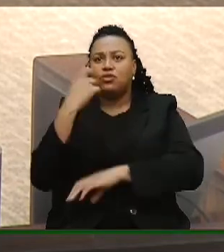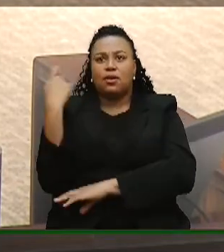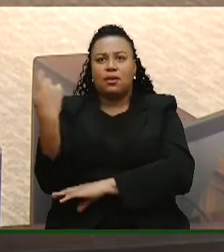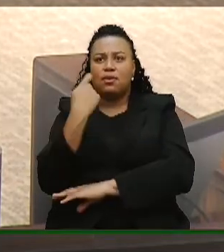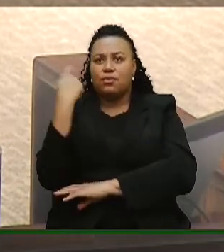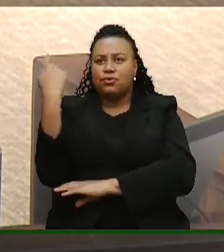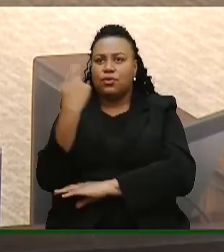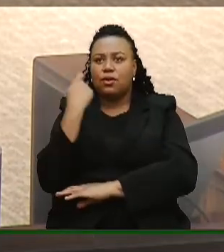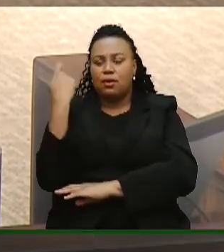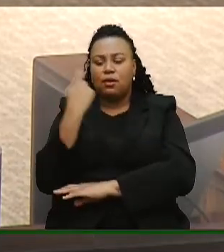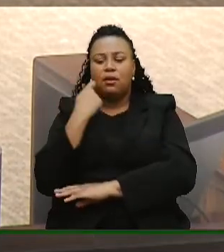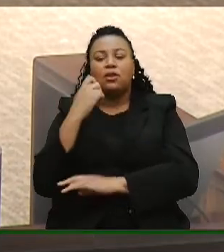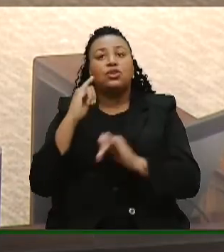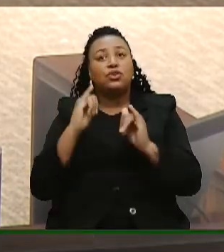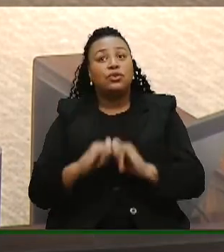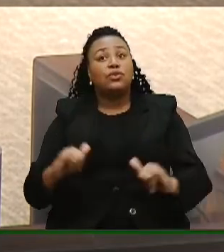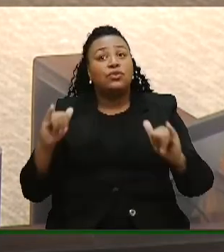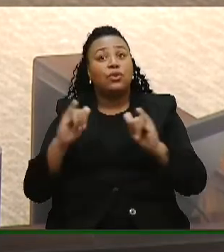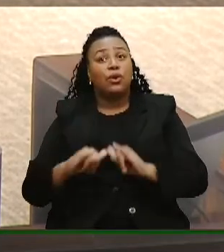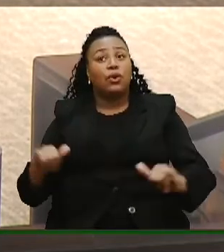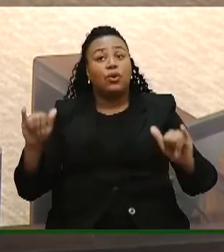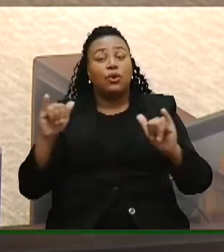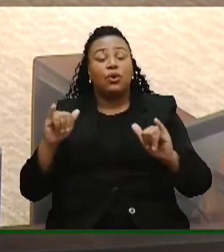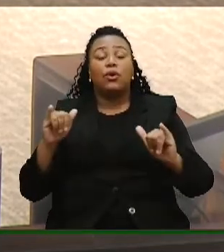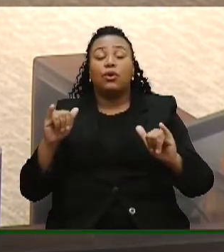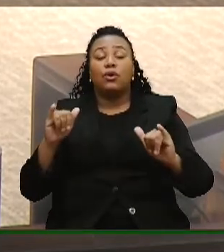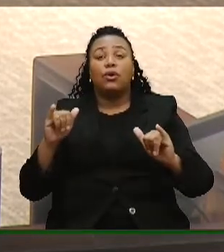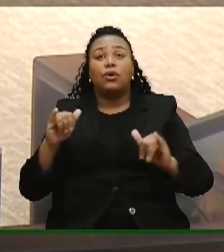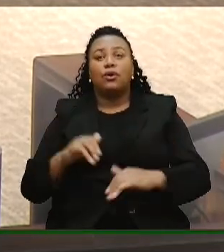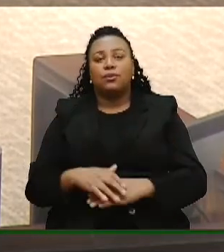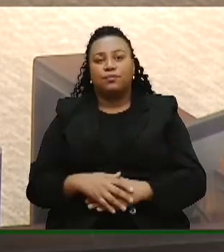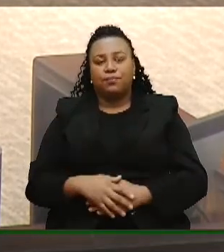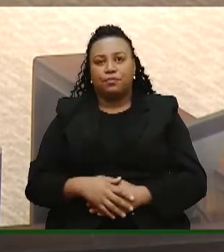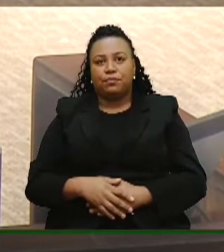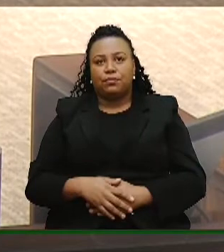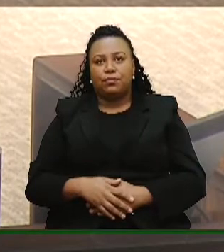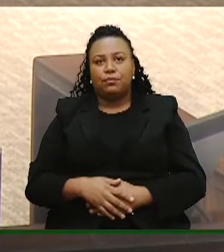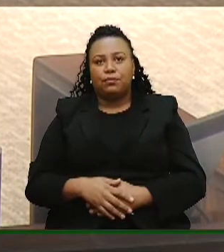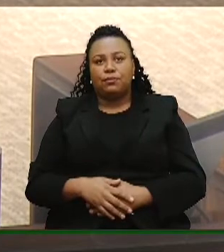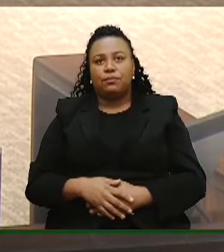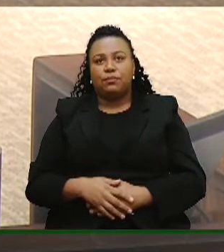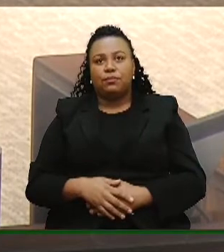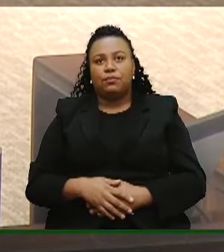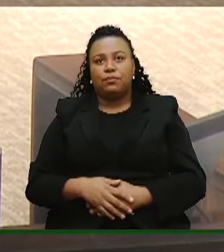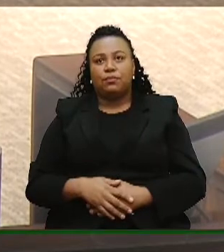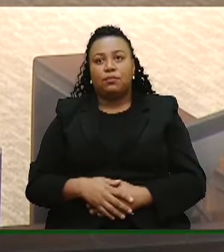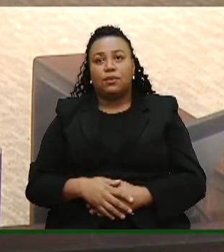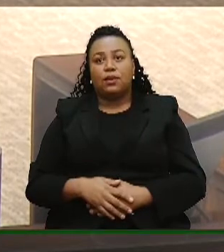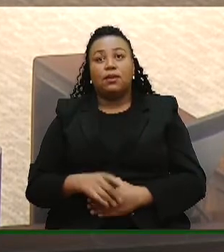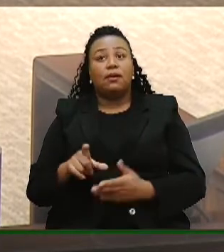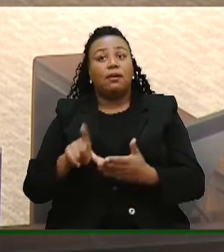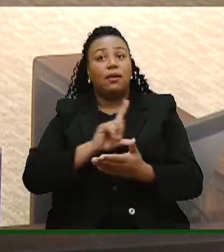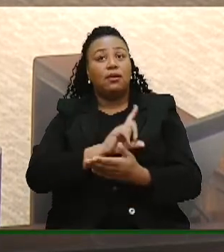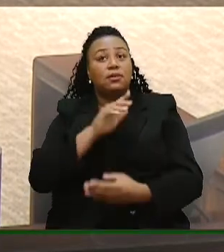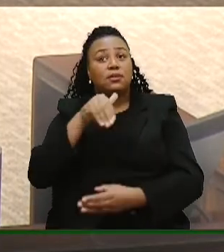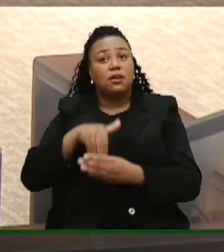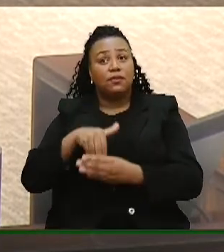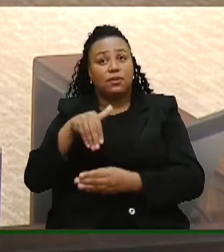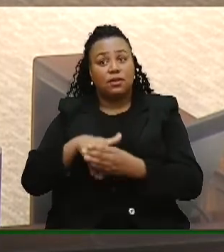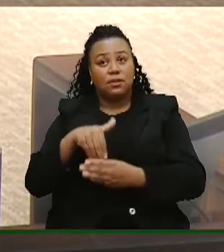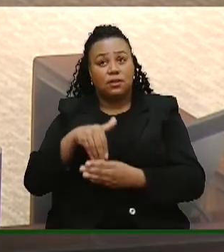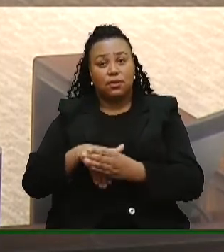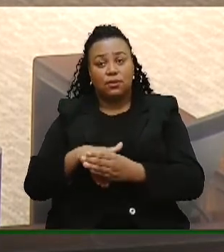que na véspera da votação,